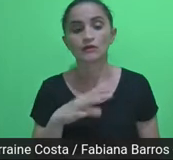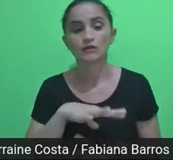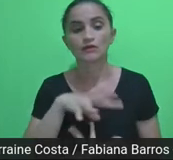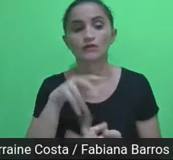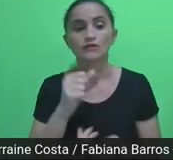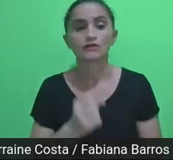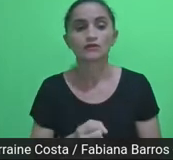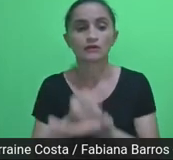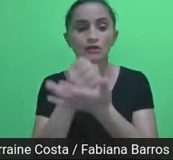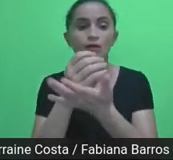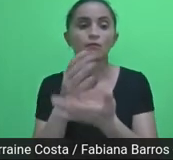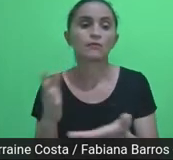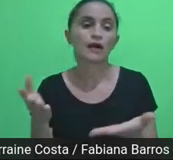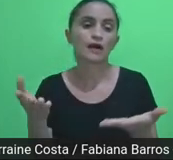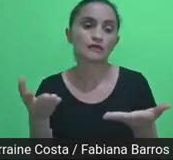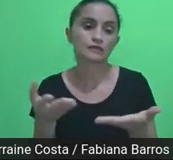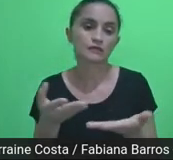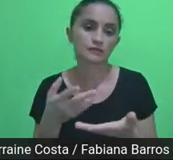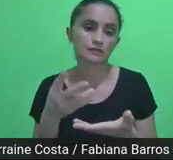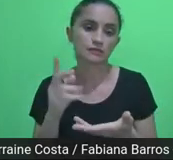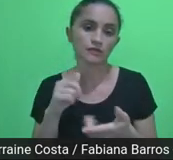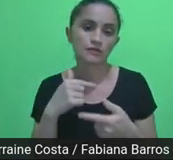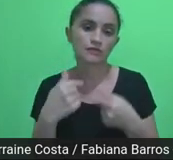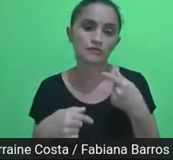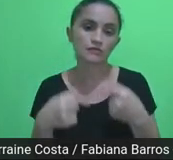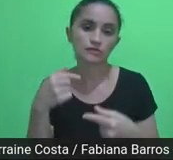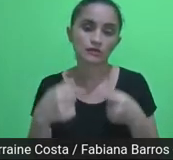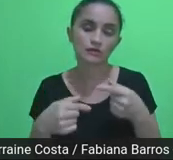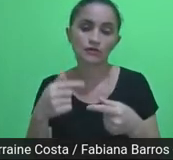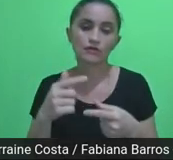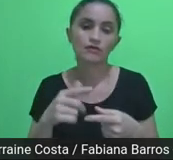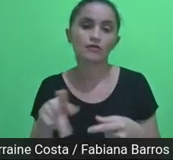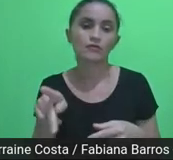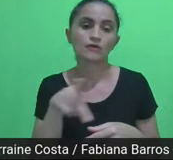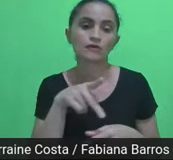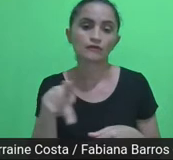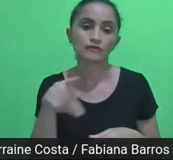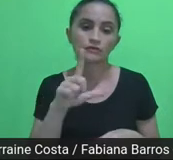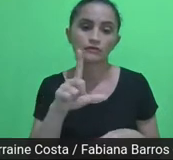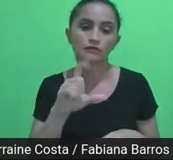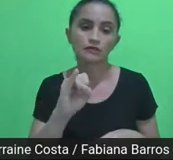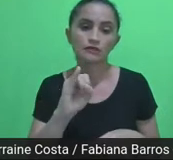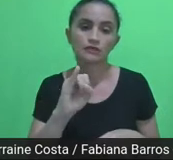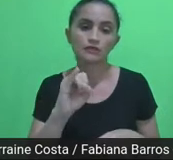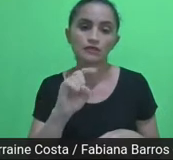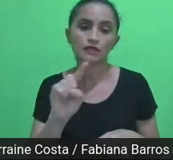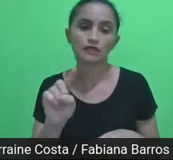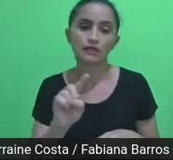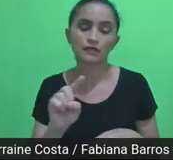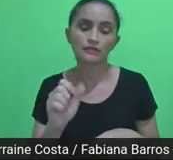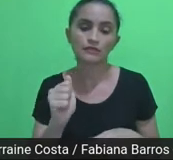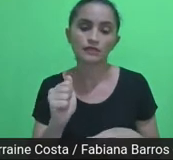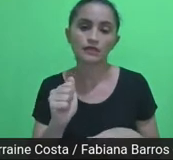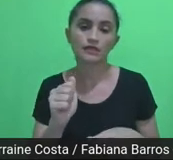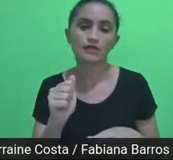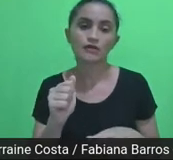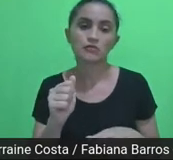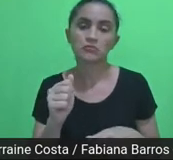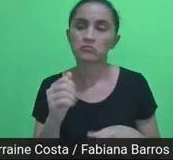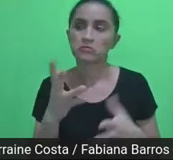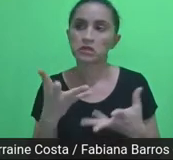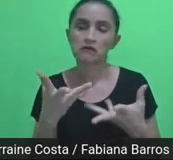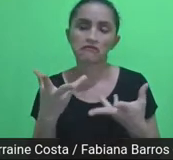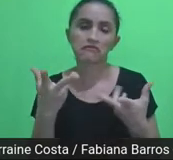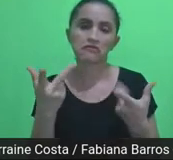discussão. A professora Anisa, uma grande expansionista,